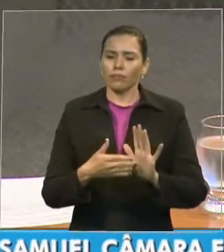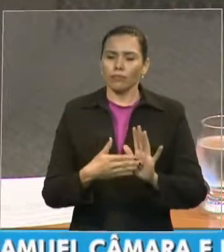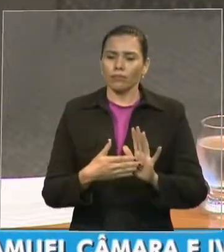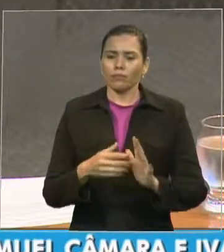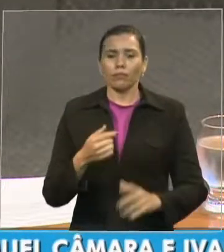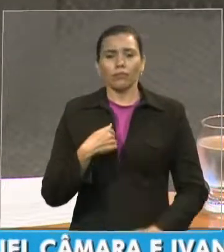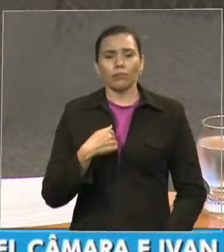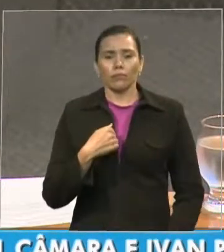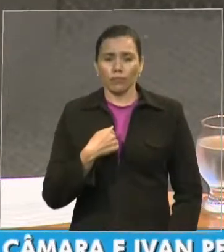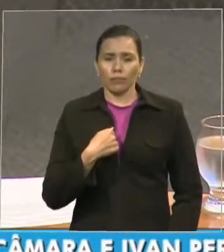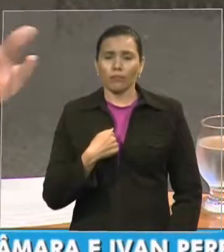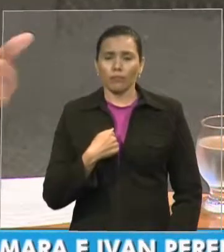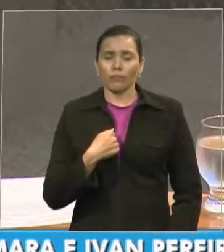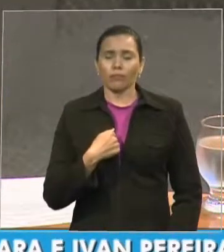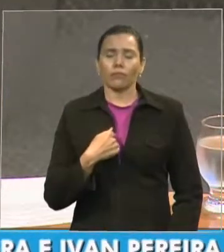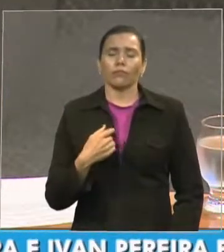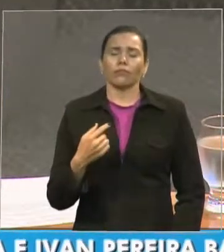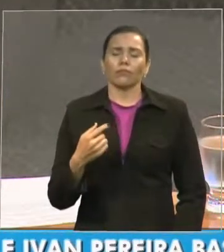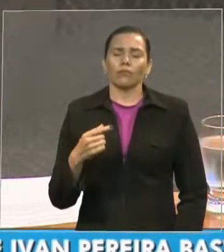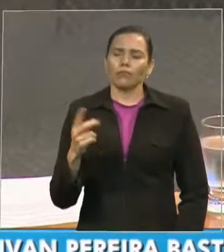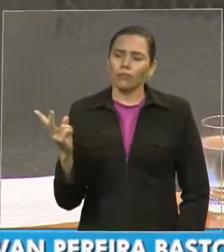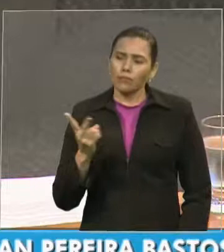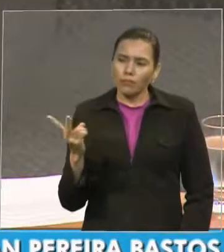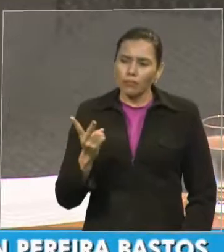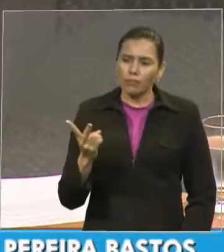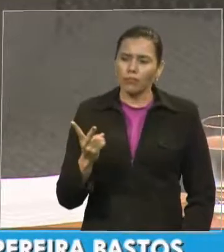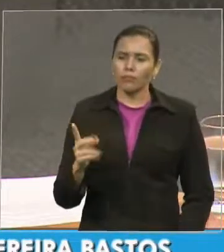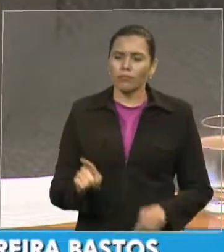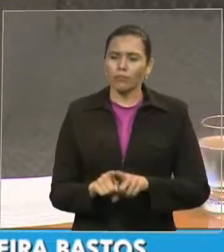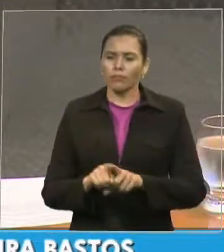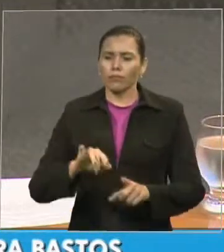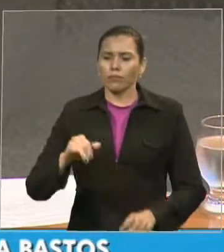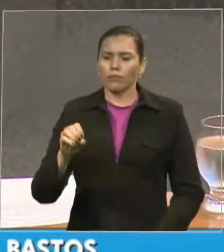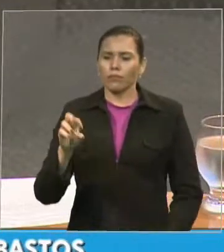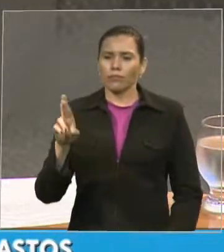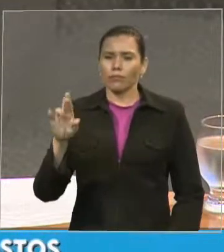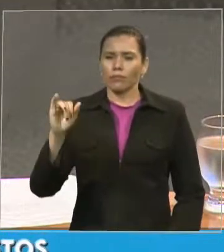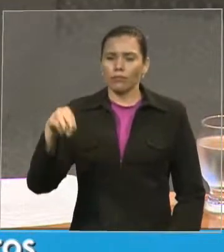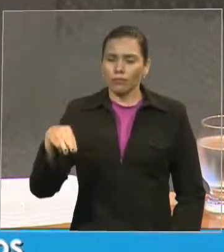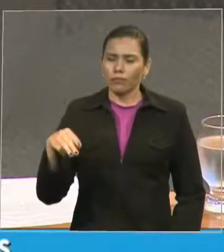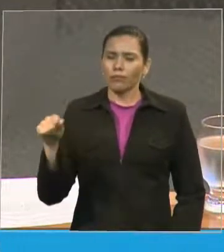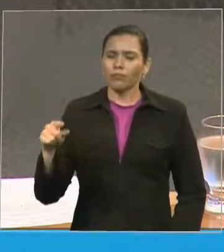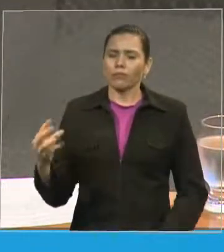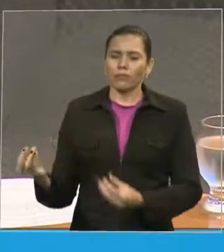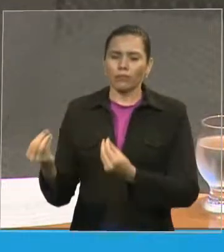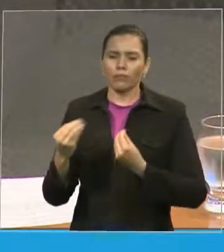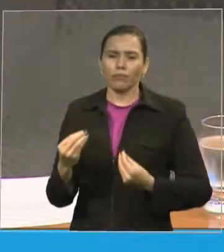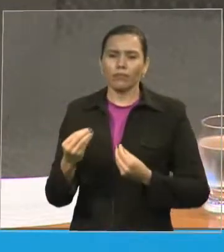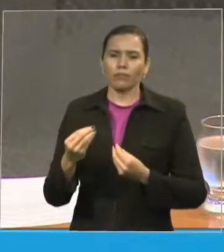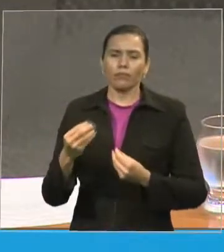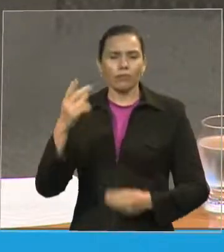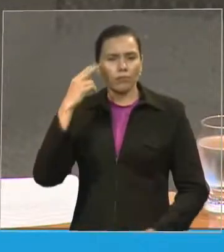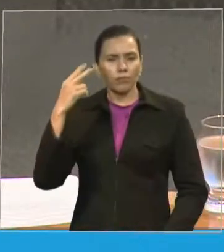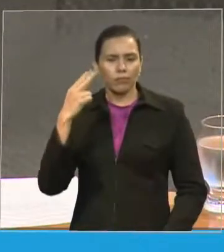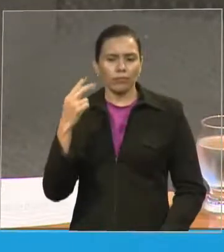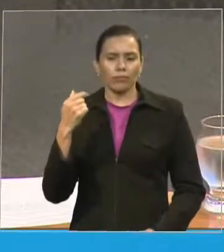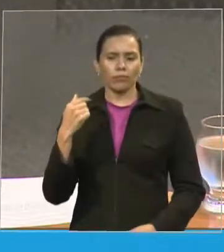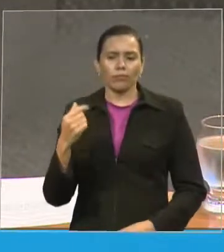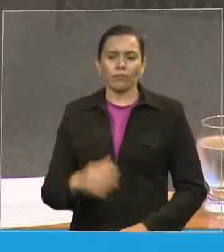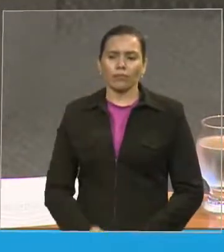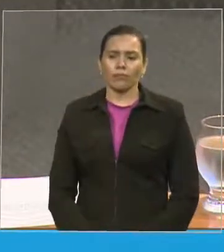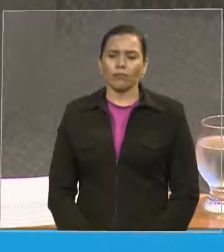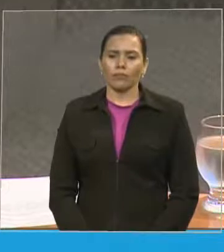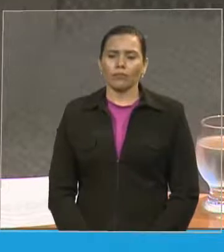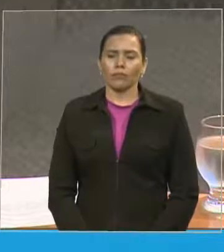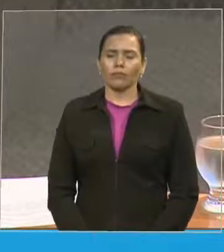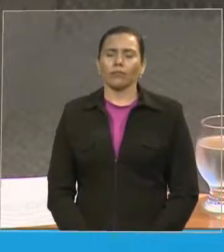dois que trouxeram a história desses pastores para nós solicitarmos esse título